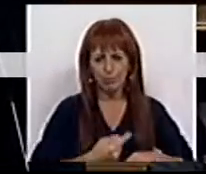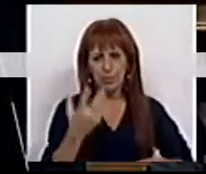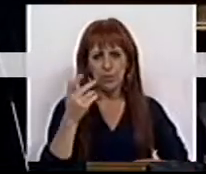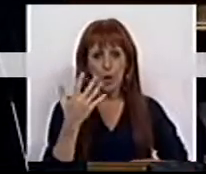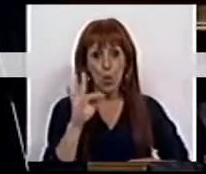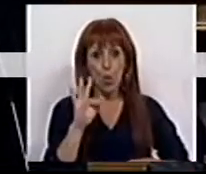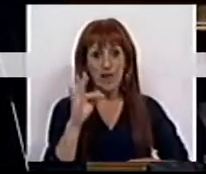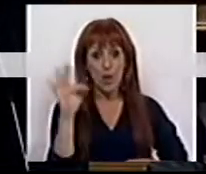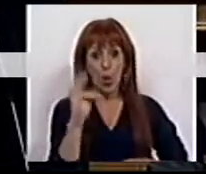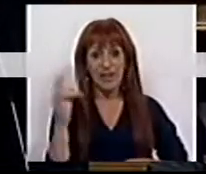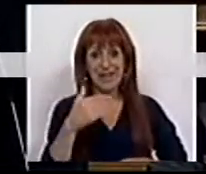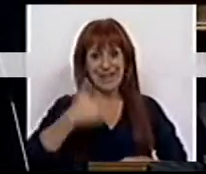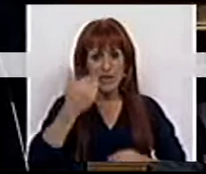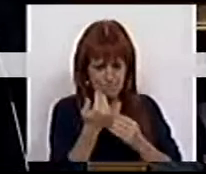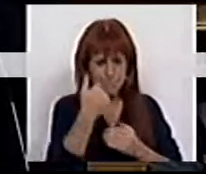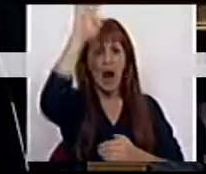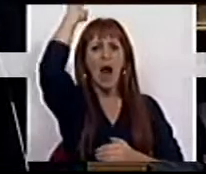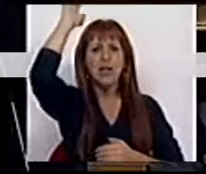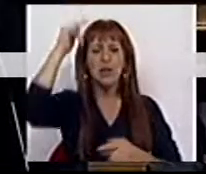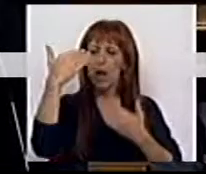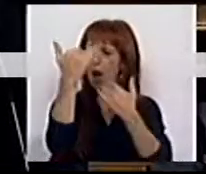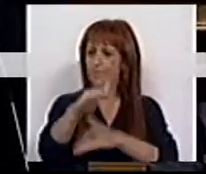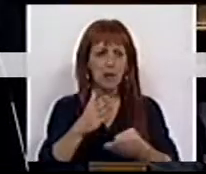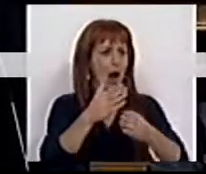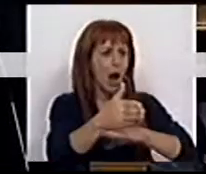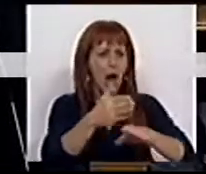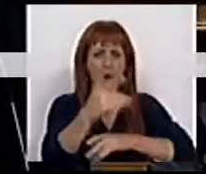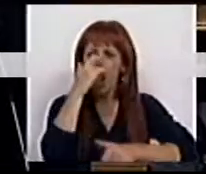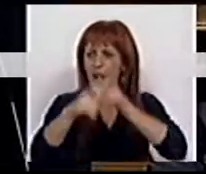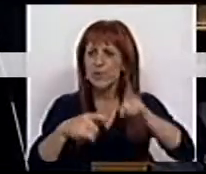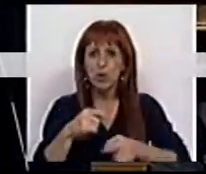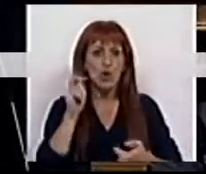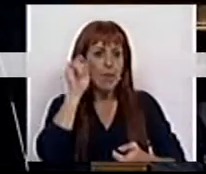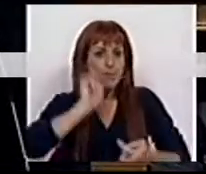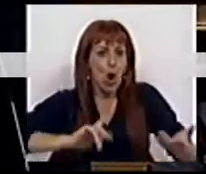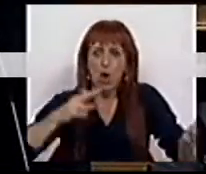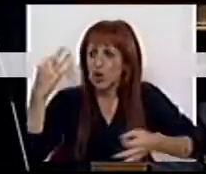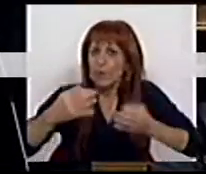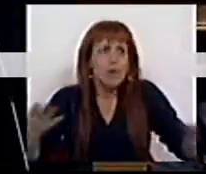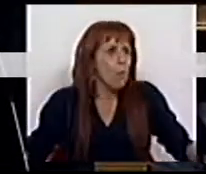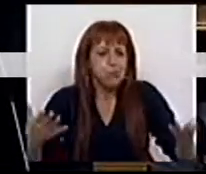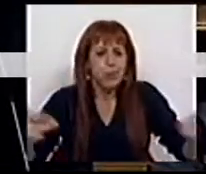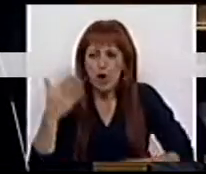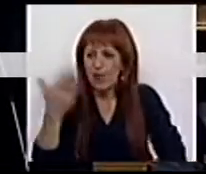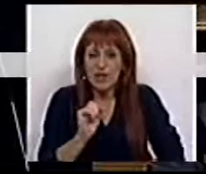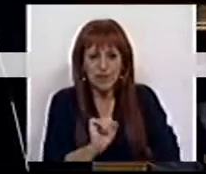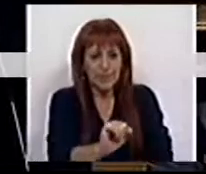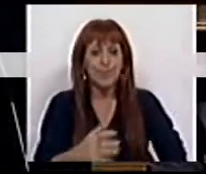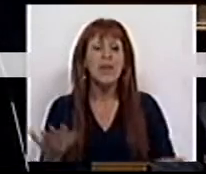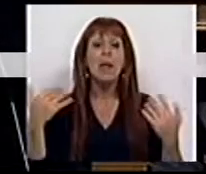mais de 44 dias, limitando o acesso de cidadãos e cidadãs aos tribunais e ao direito.